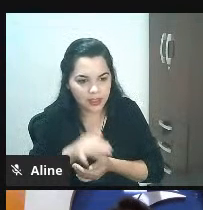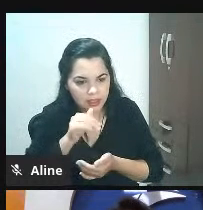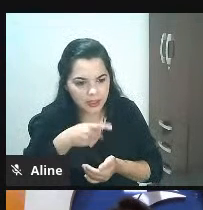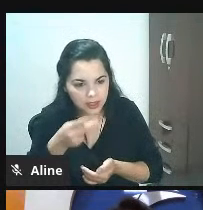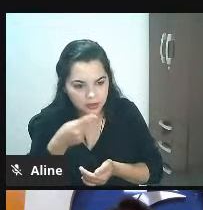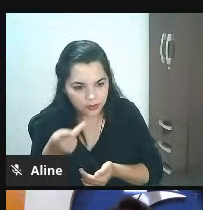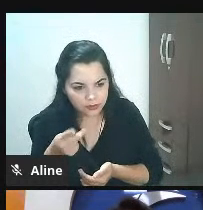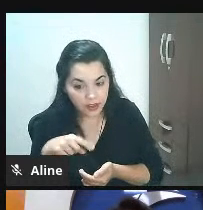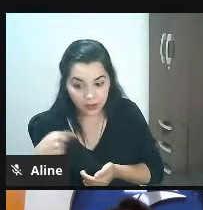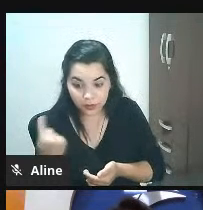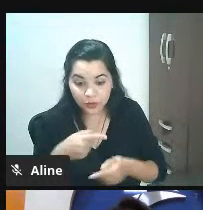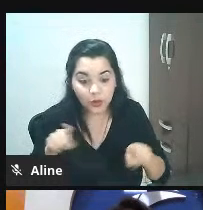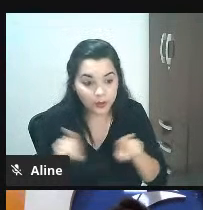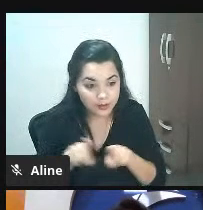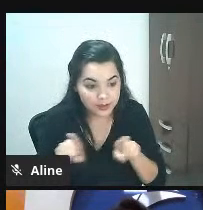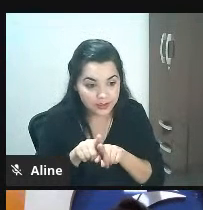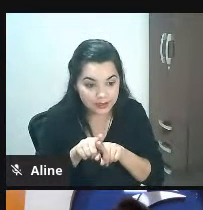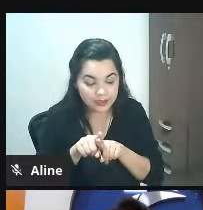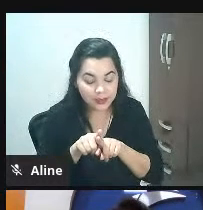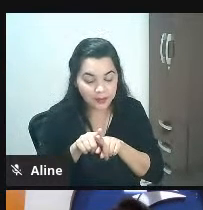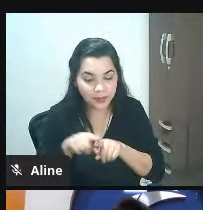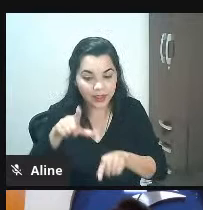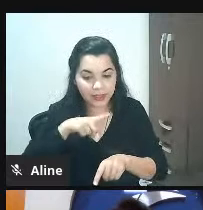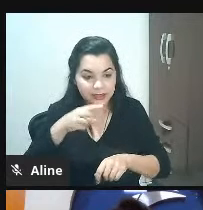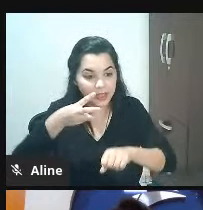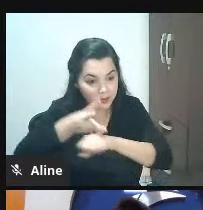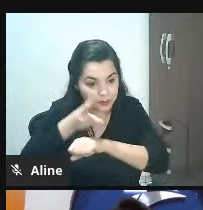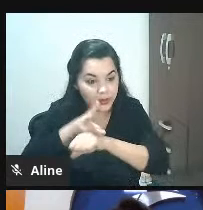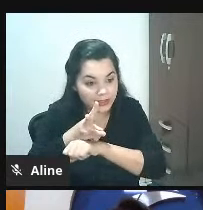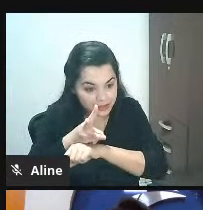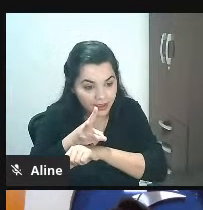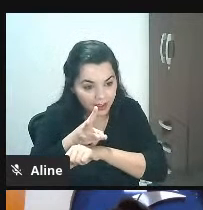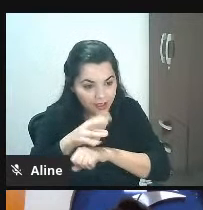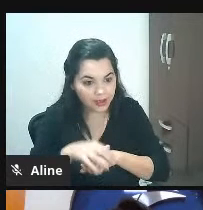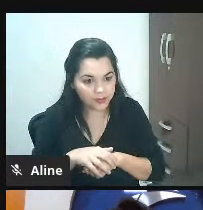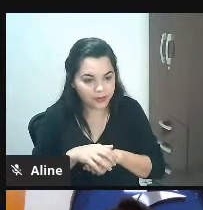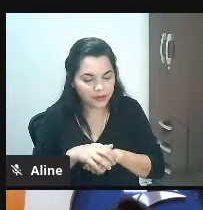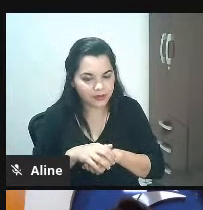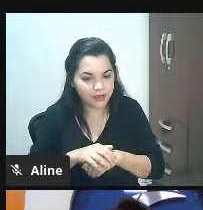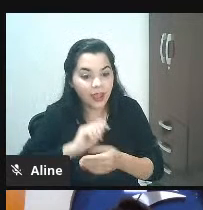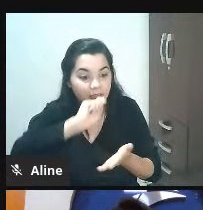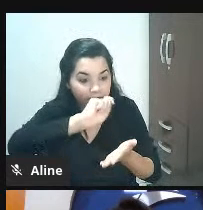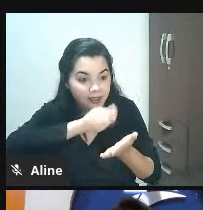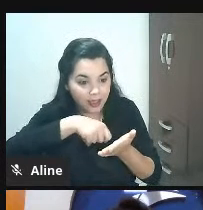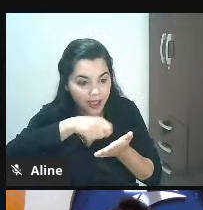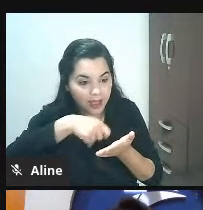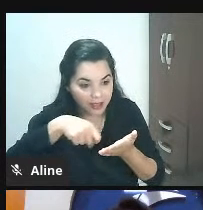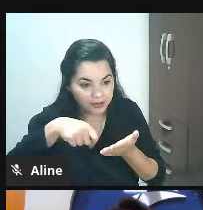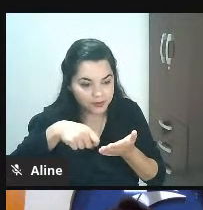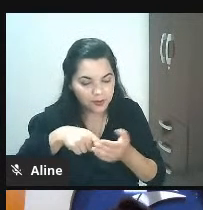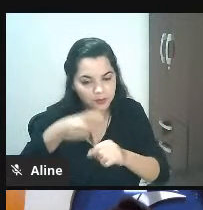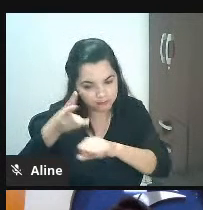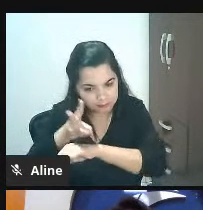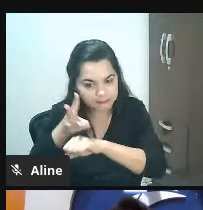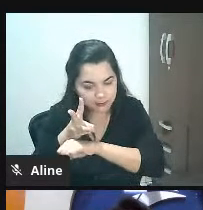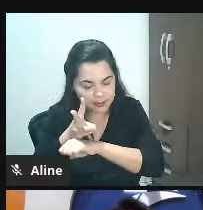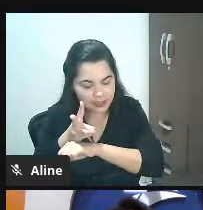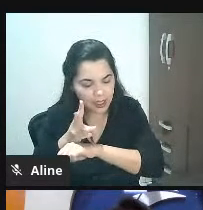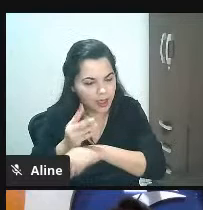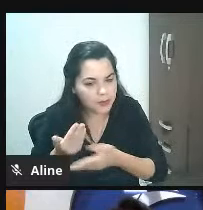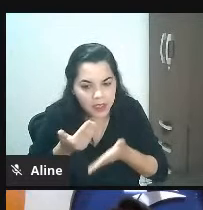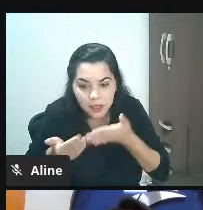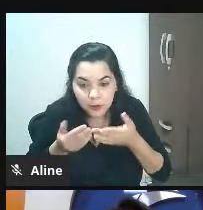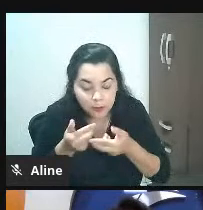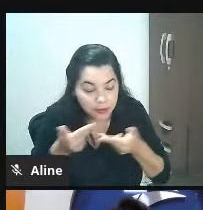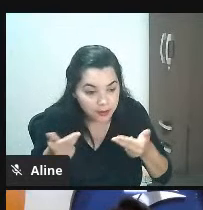a gente atende também pelo whatsapp digamos que a Shara fale não não sabia eu falo Shara anota o nosso whatsapp aí o que você precisar